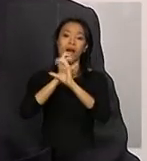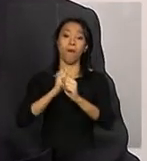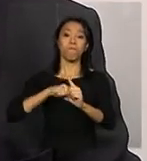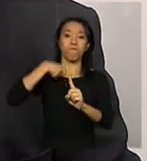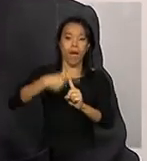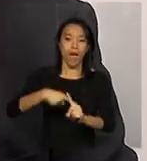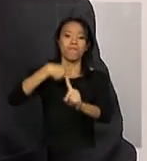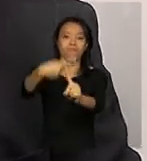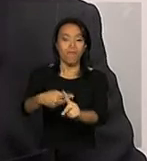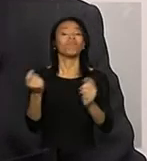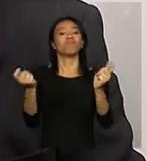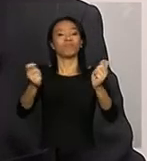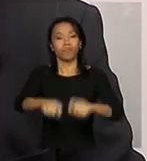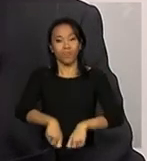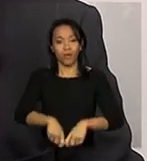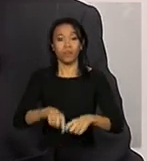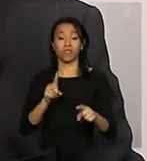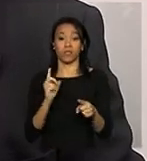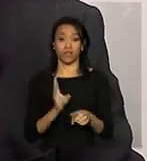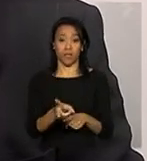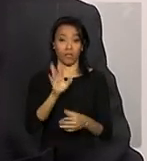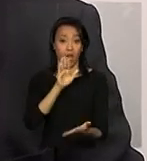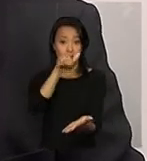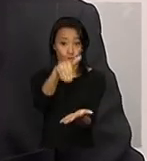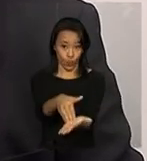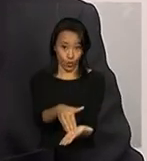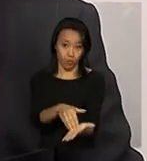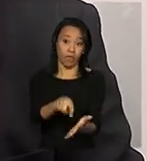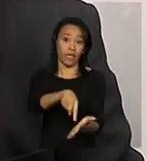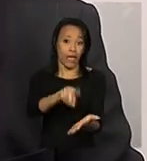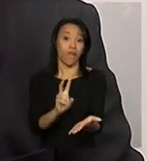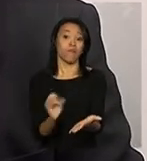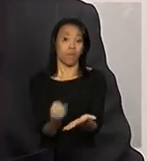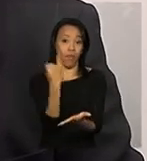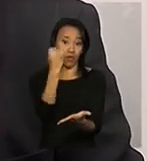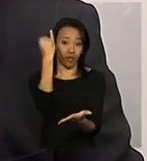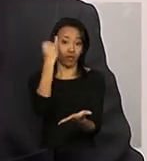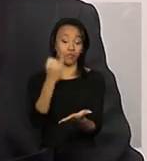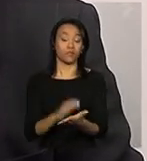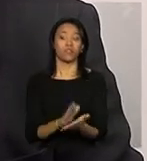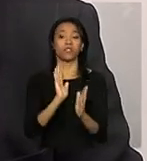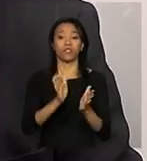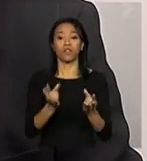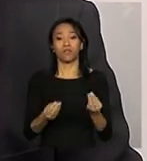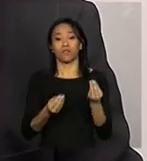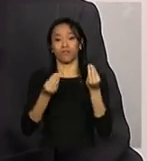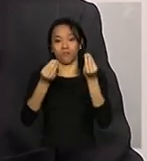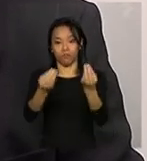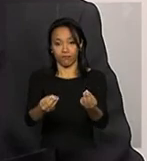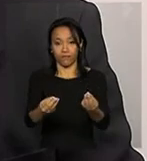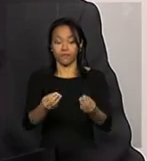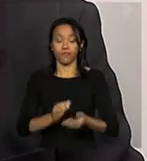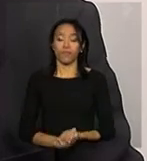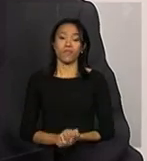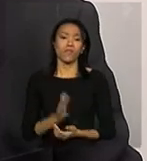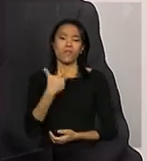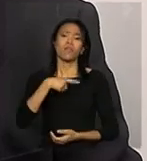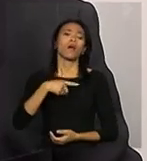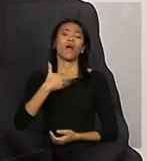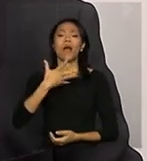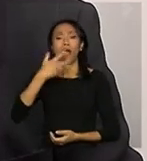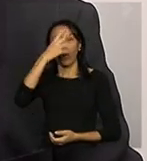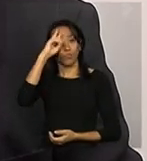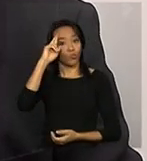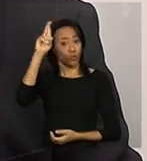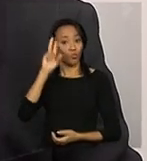contas, sempre a última declaração que foi apresentada pelo município. E os gestores,